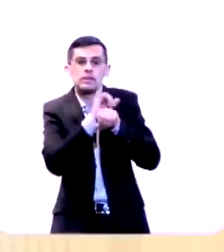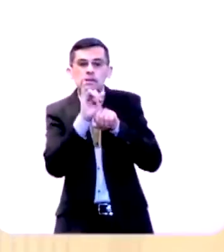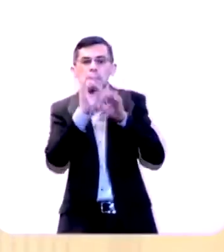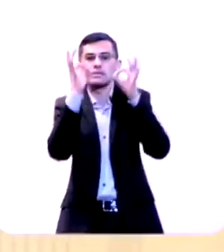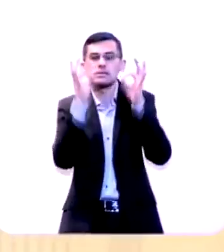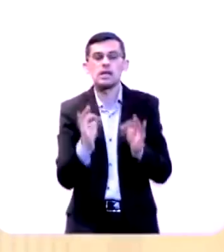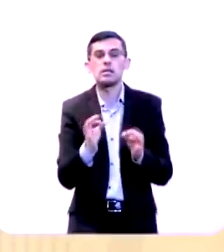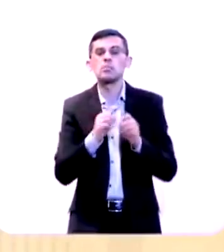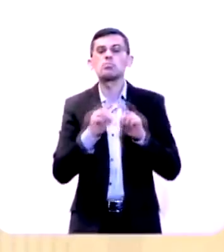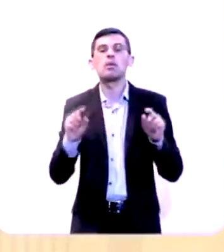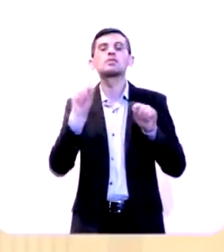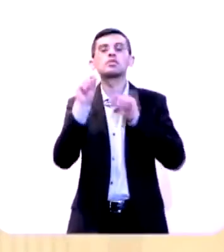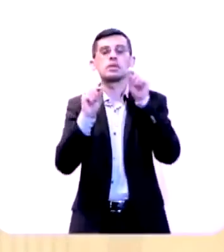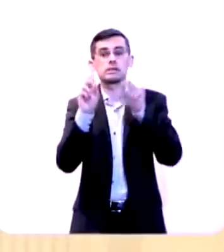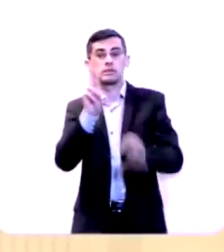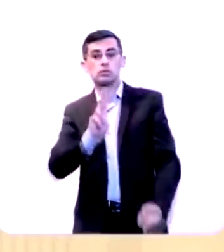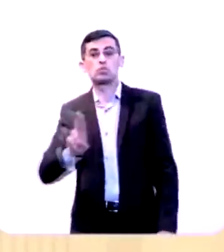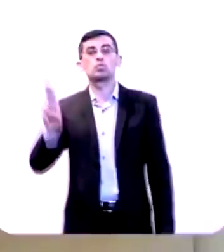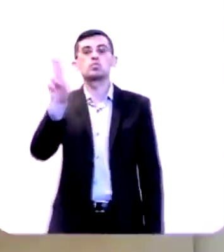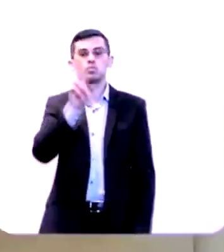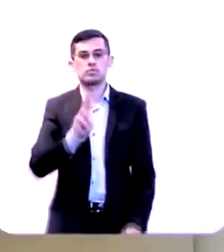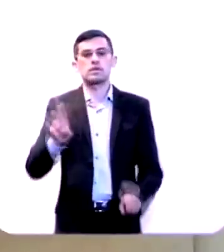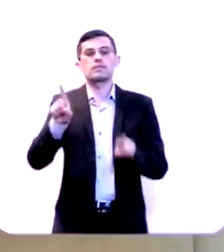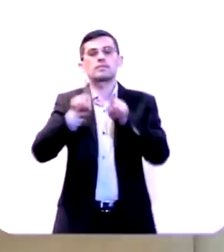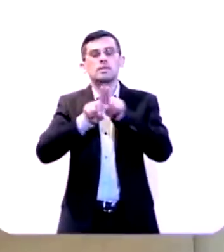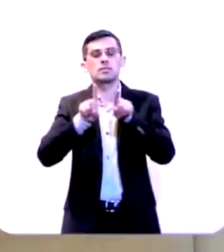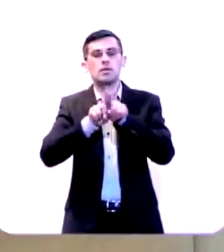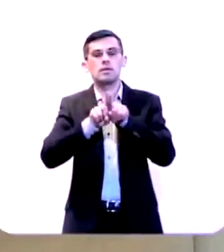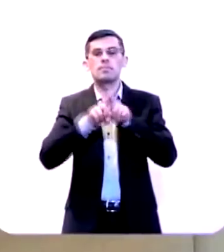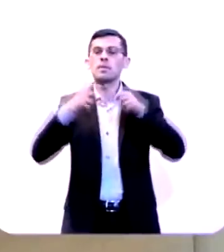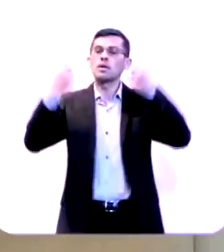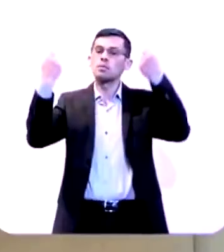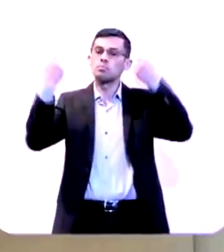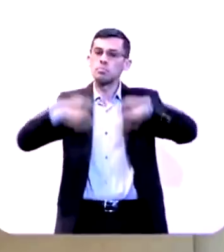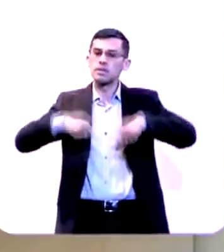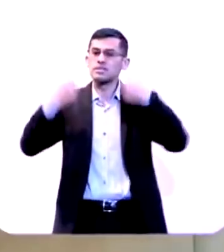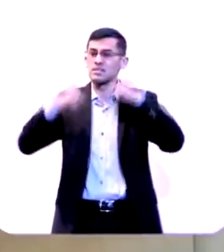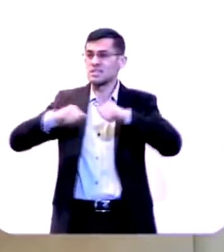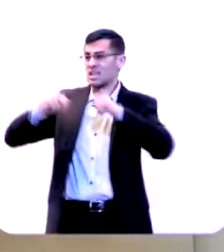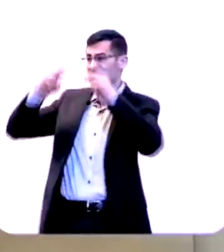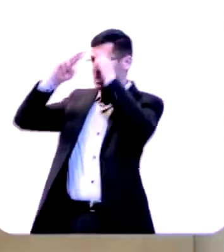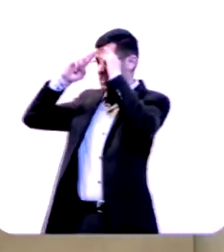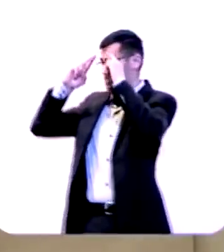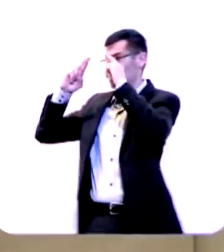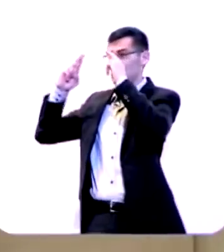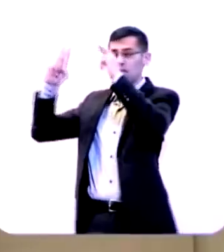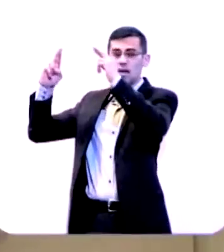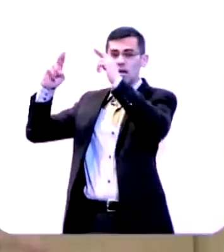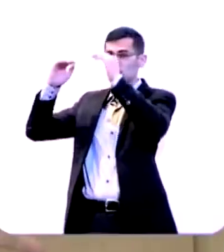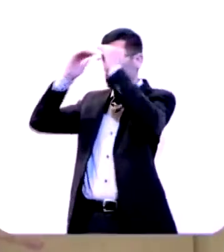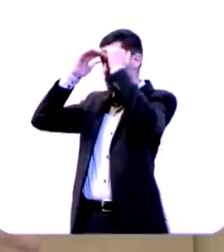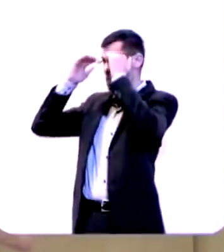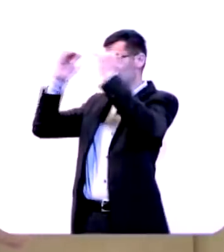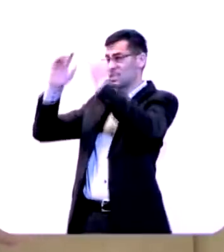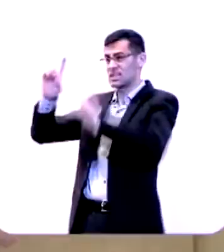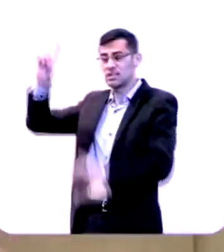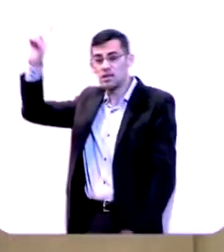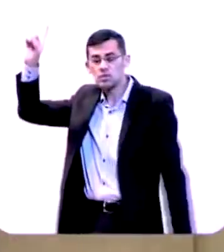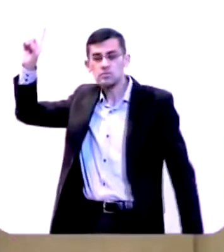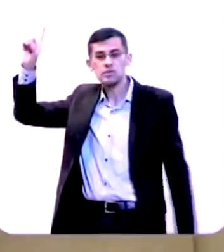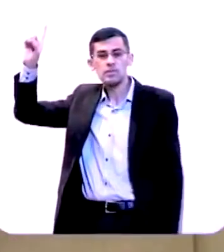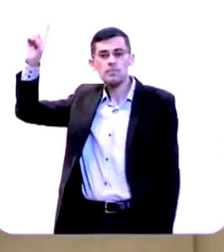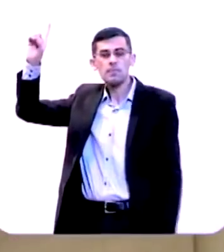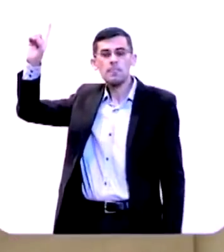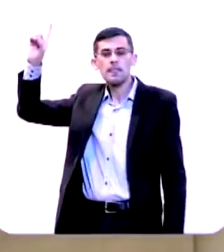é necessário usar a chave era preciso temer mais desobedecer a